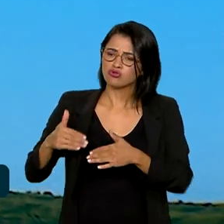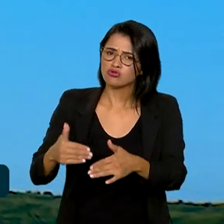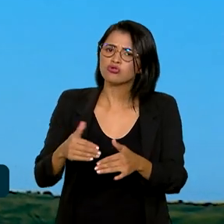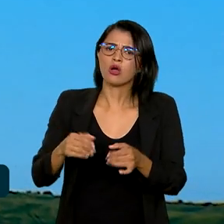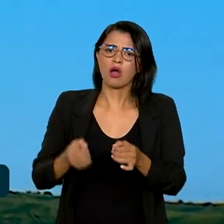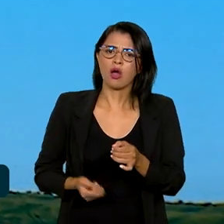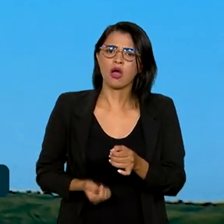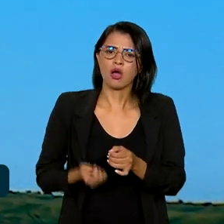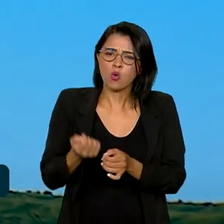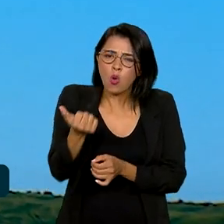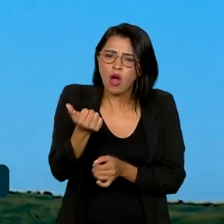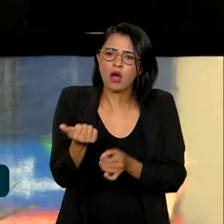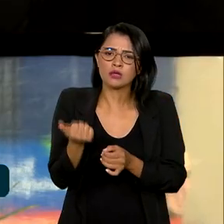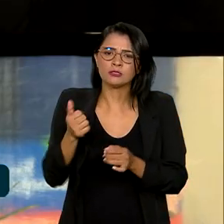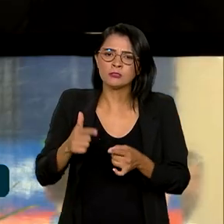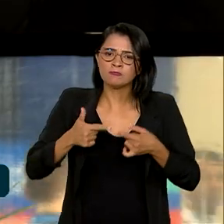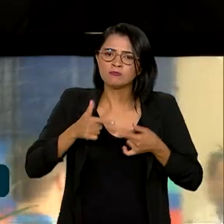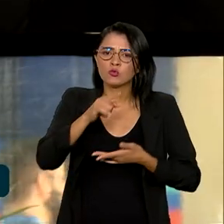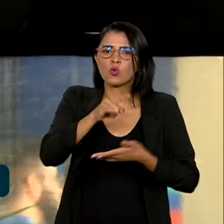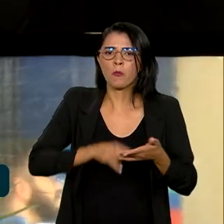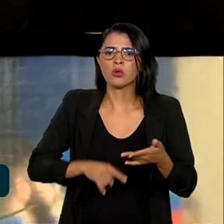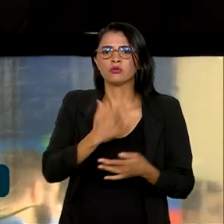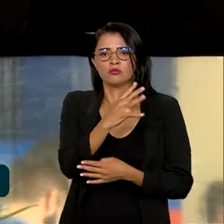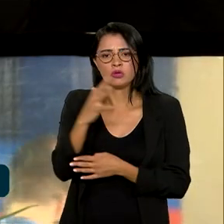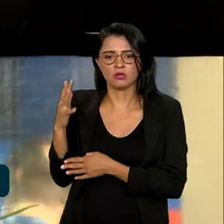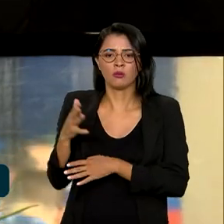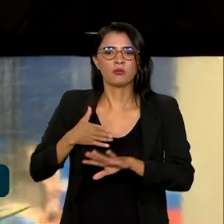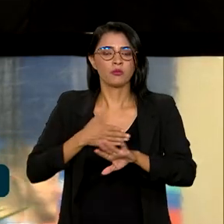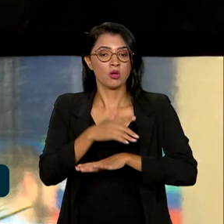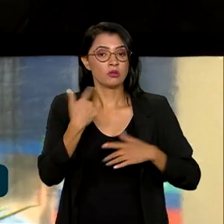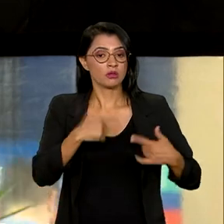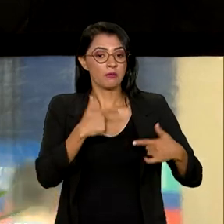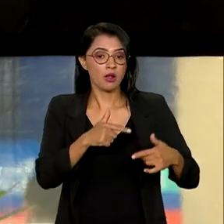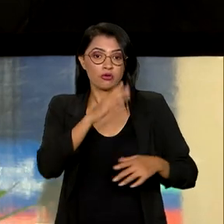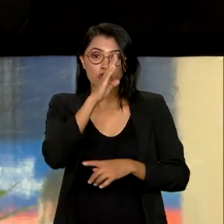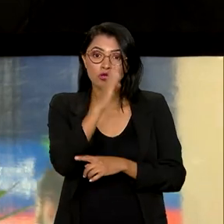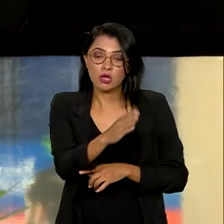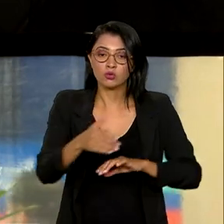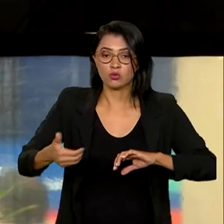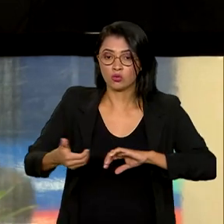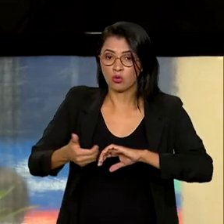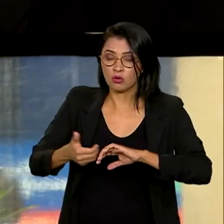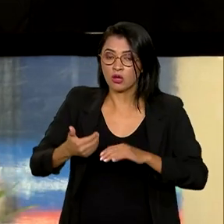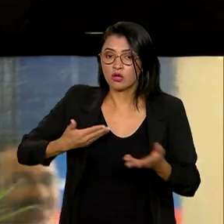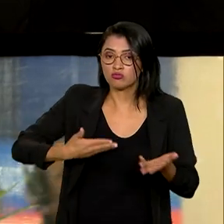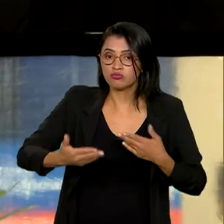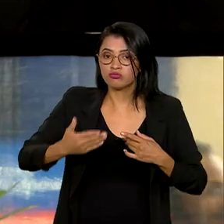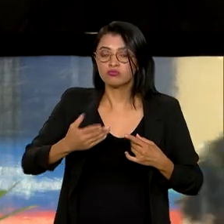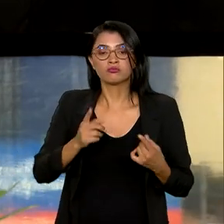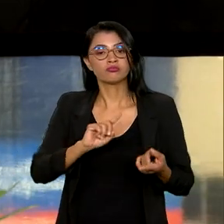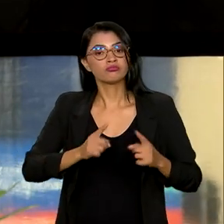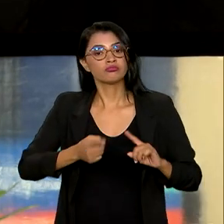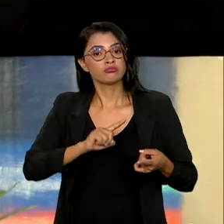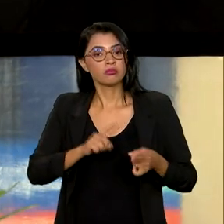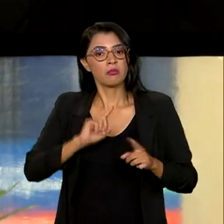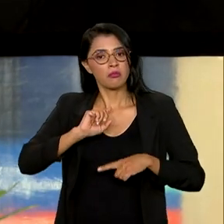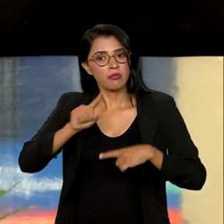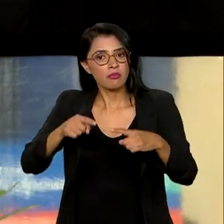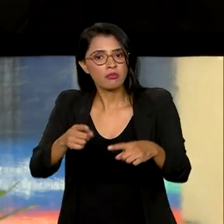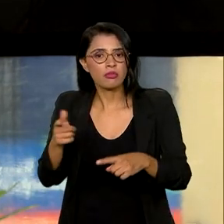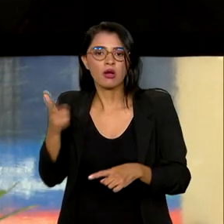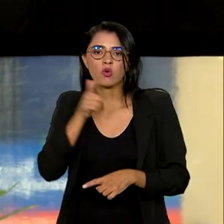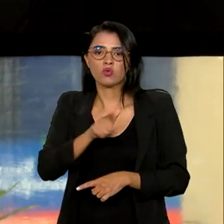licenciamento ambiental. Tenho atuado diretamente na articulação com o Congresso Nacional para avançarmos, enfim,